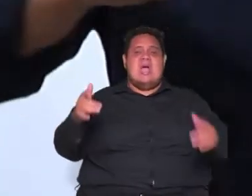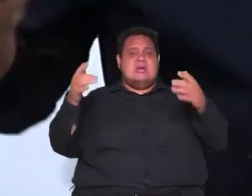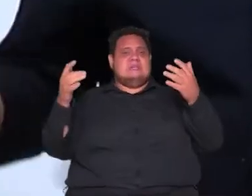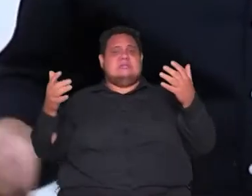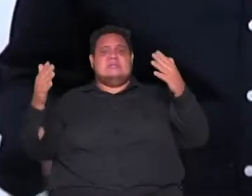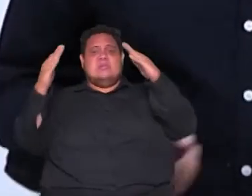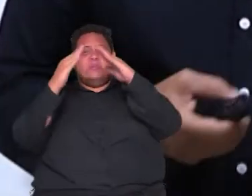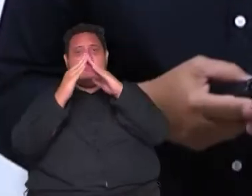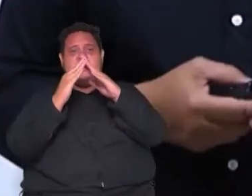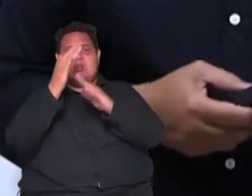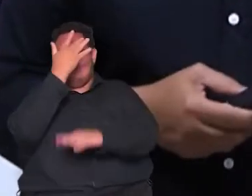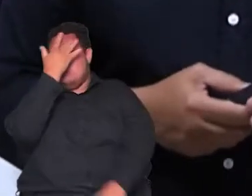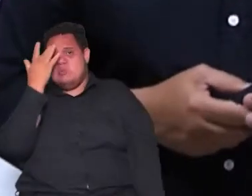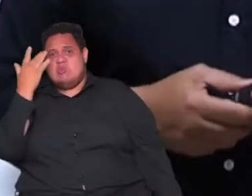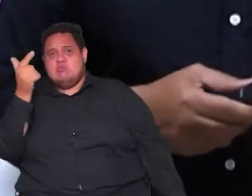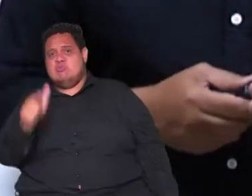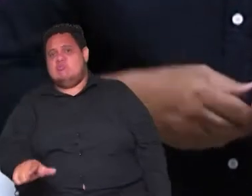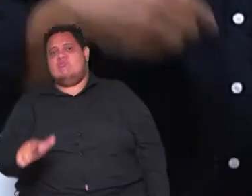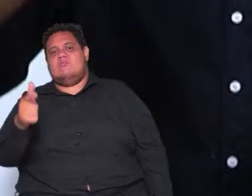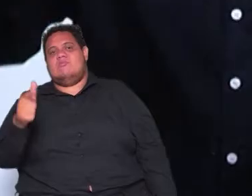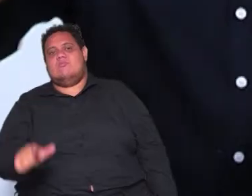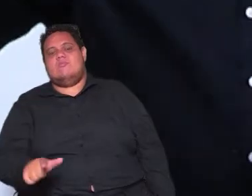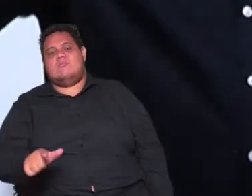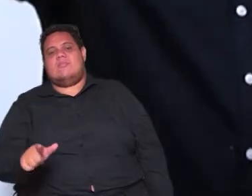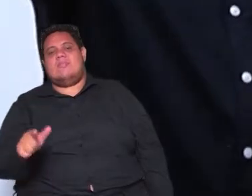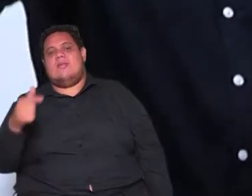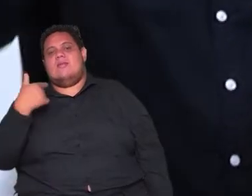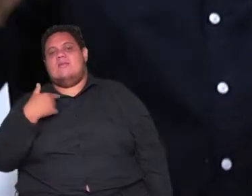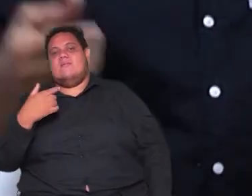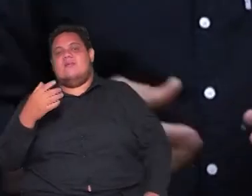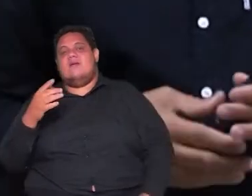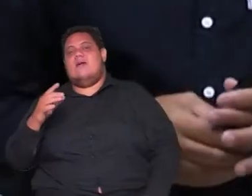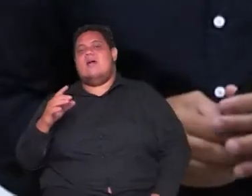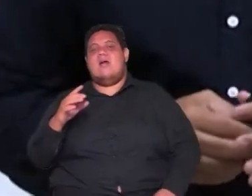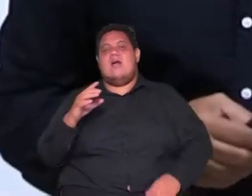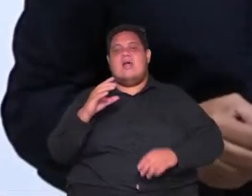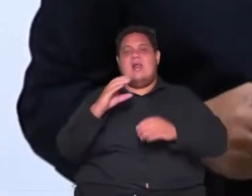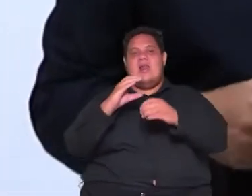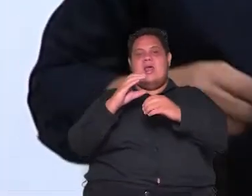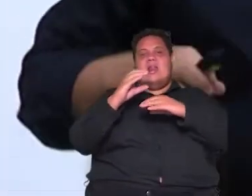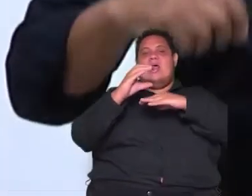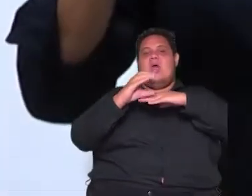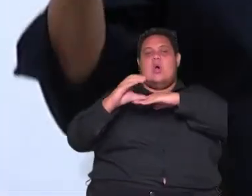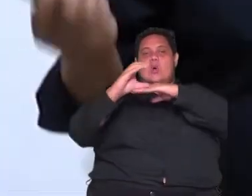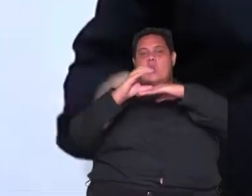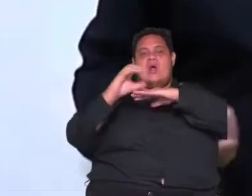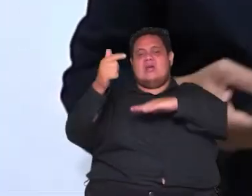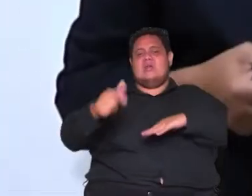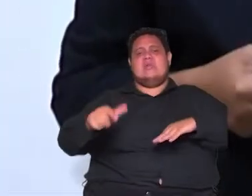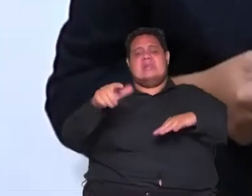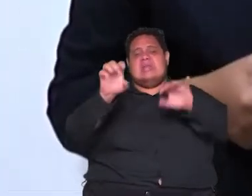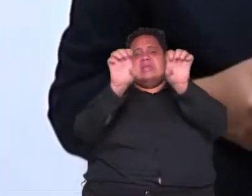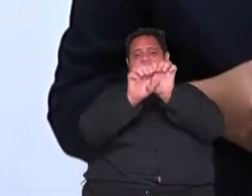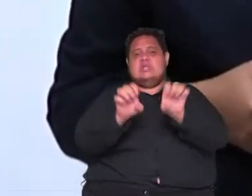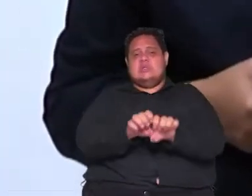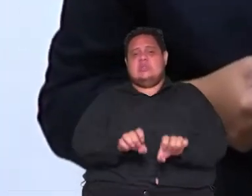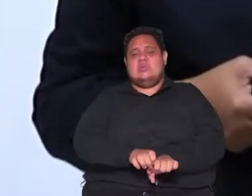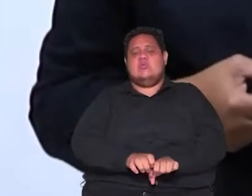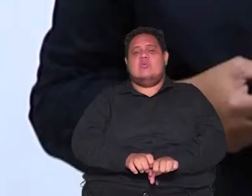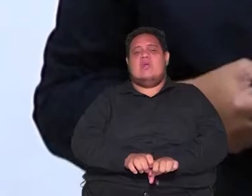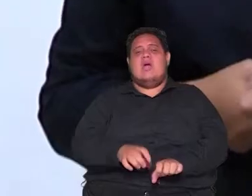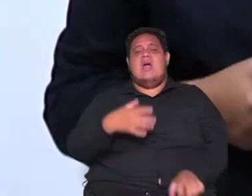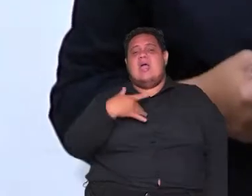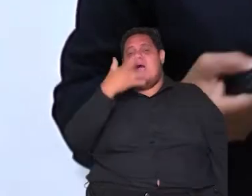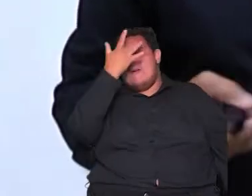esse povo todo né a colônia não tinha essa estrutura para alojar de uma hora para outra os